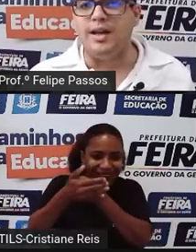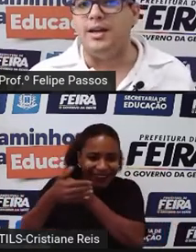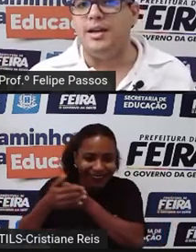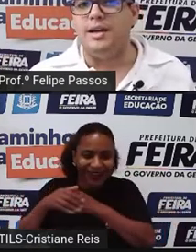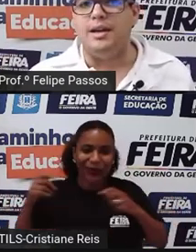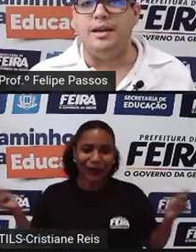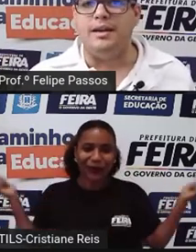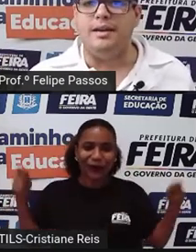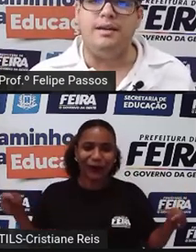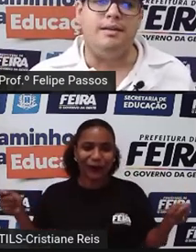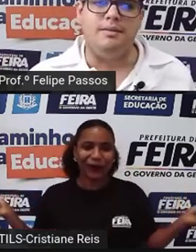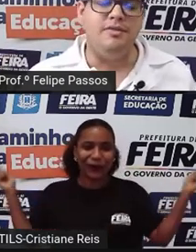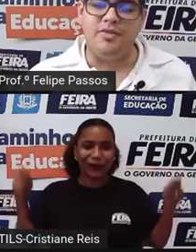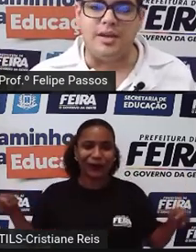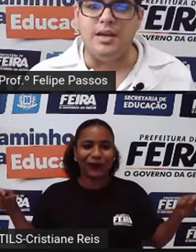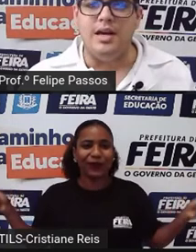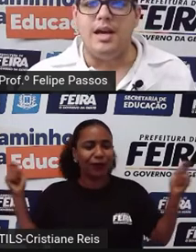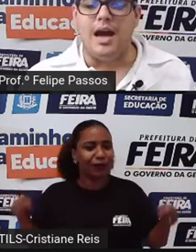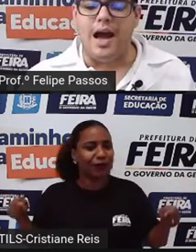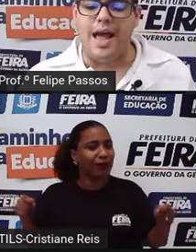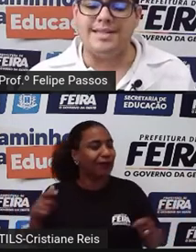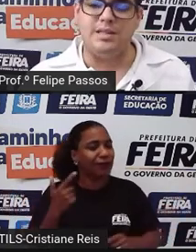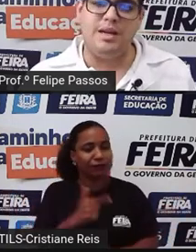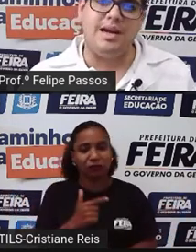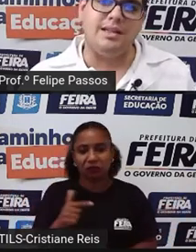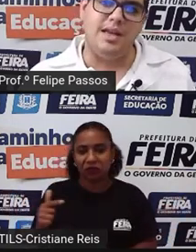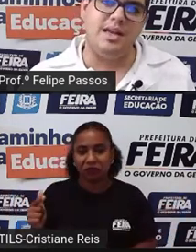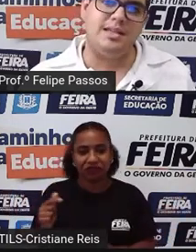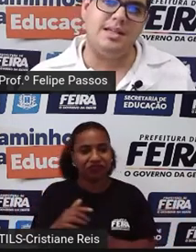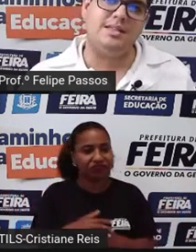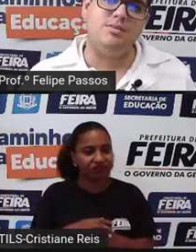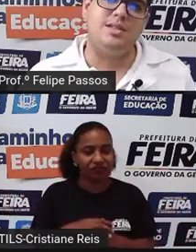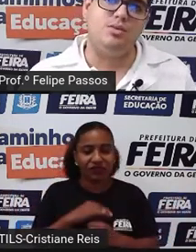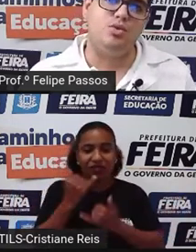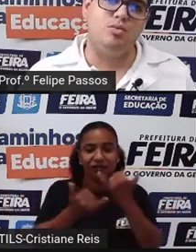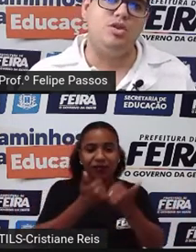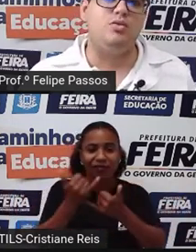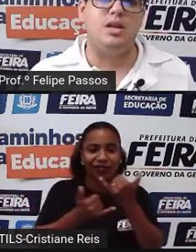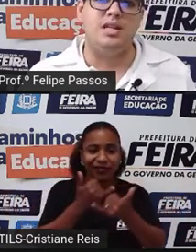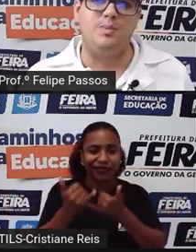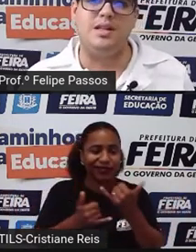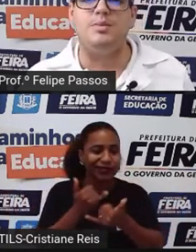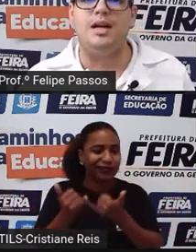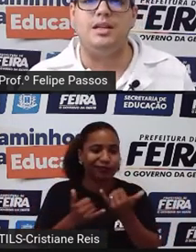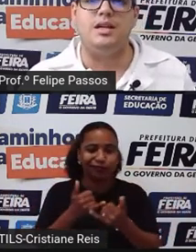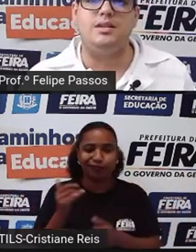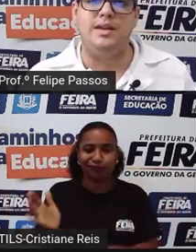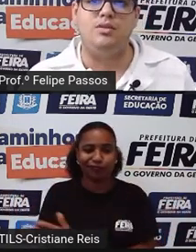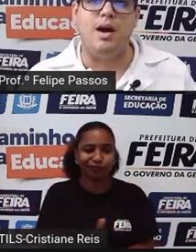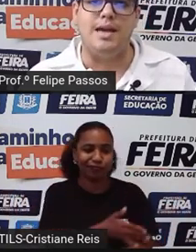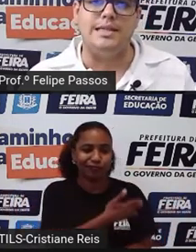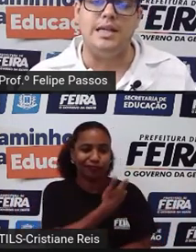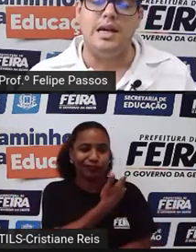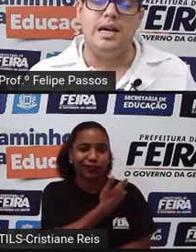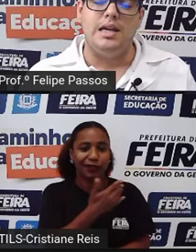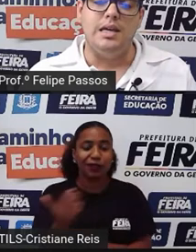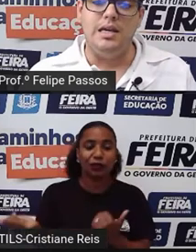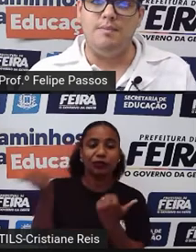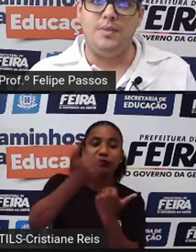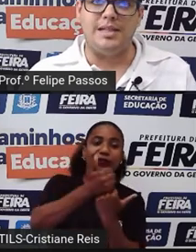corda, enfim. Essas brincadeiras, elas estão sendo substituídas pelas brincadeiras virtuais.